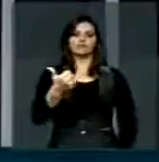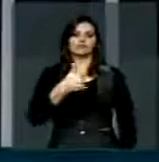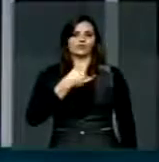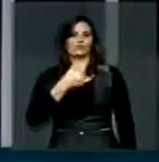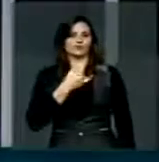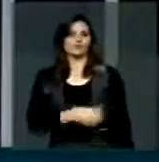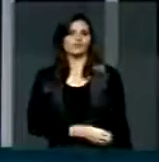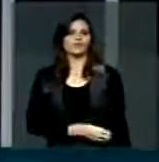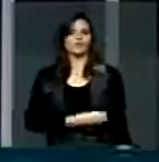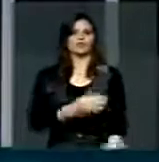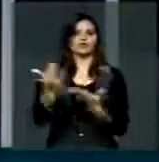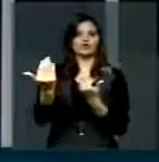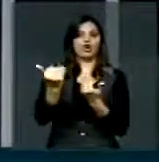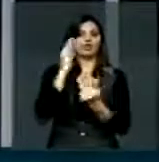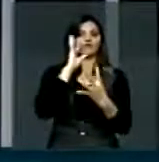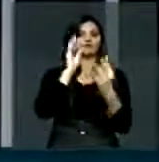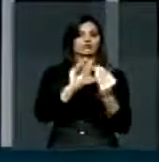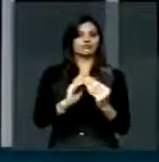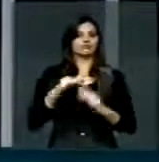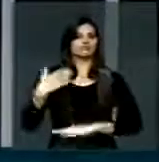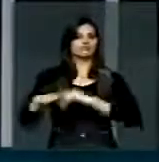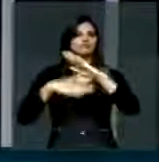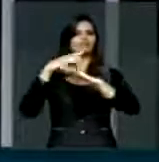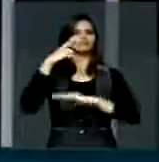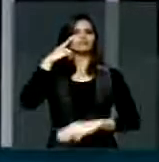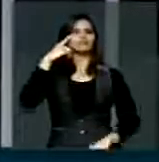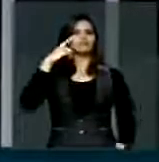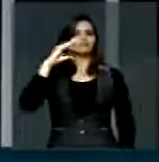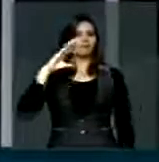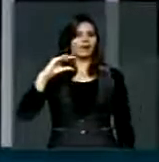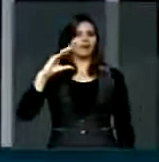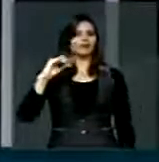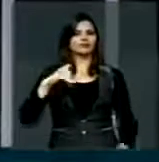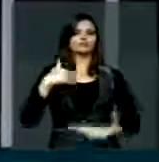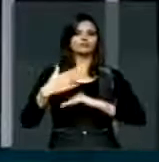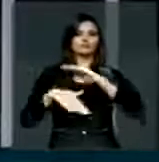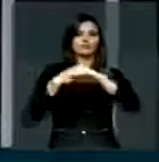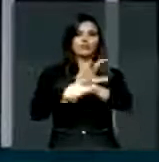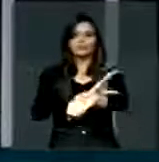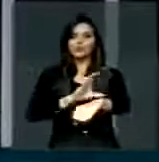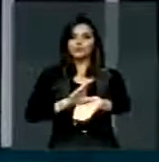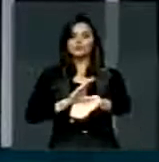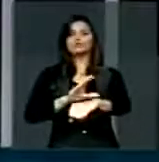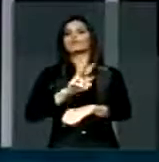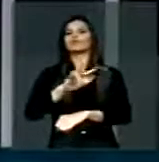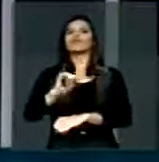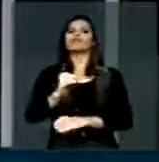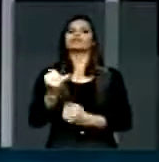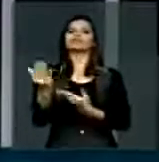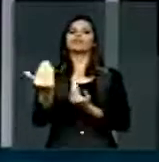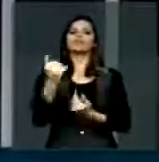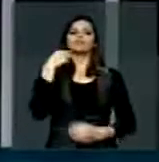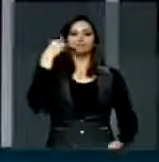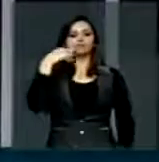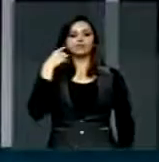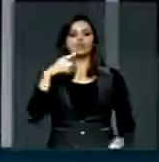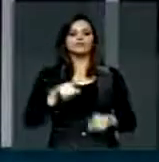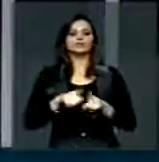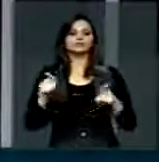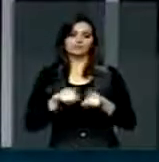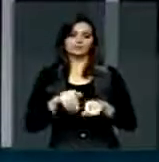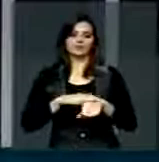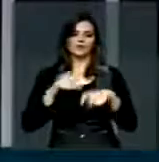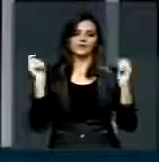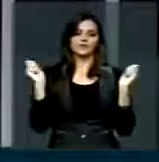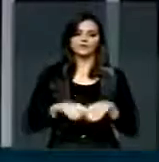apesar de tão jovem perceber o seu crescimento e emadurecimento no decorrer do curso. Você será um jovem advogado, mas com enorme